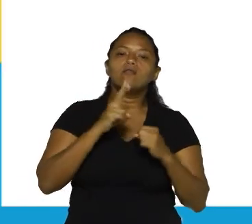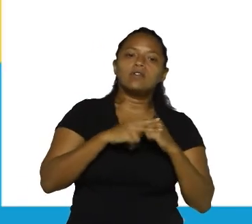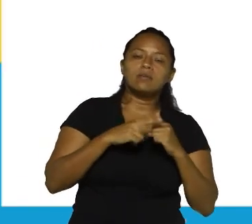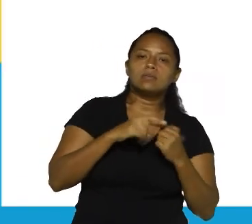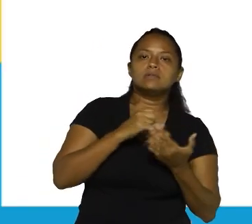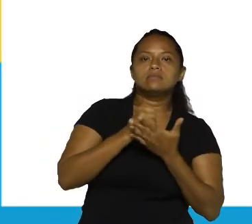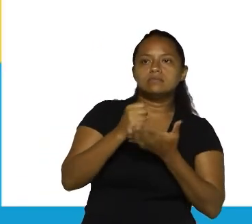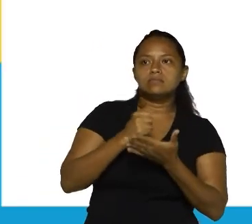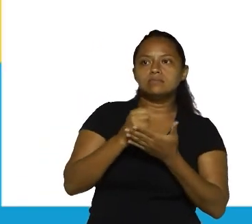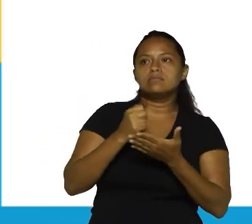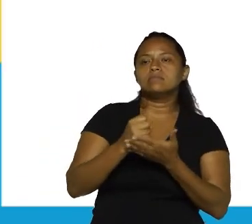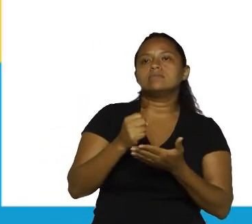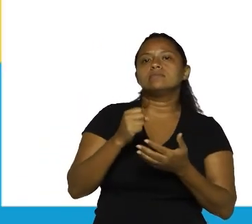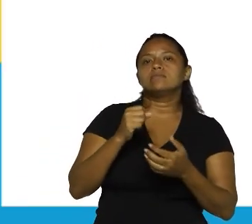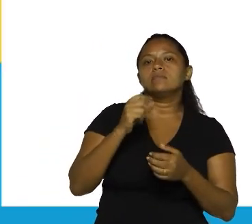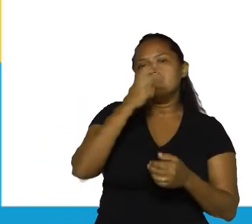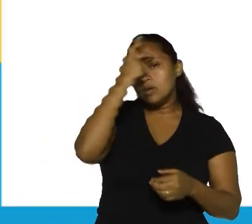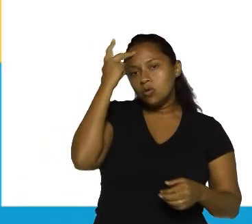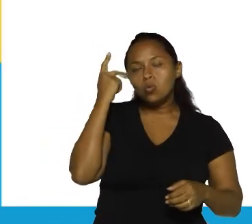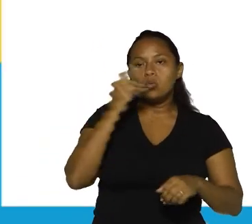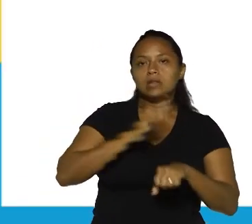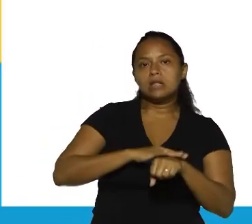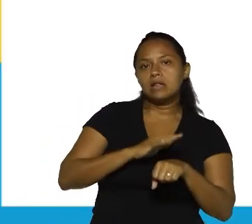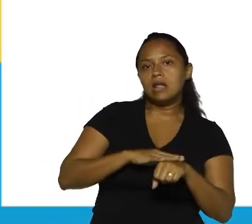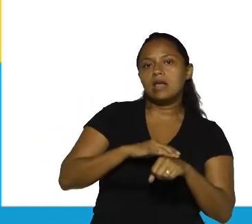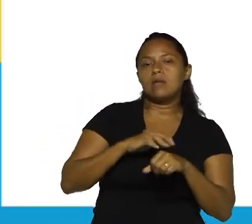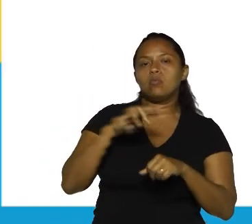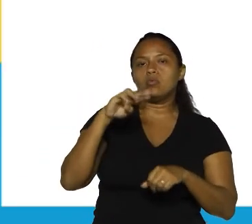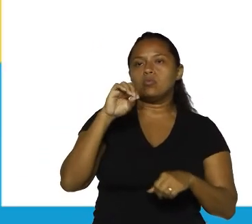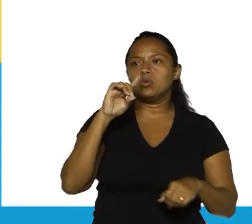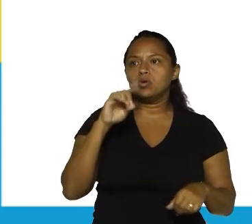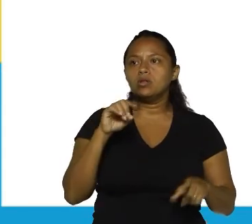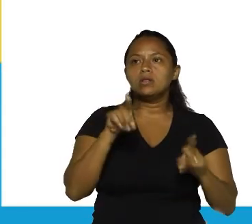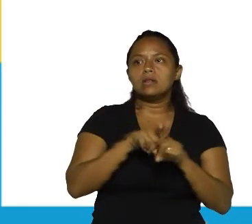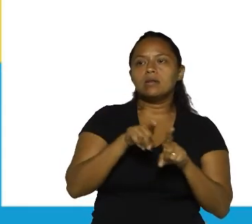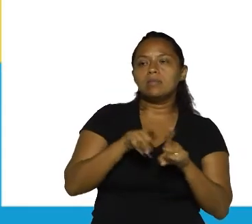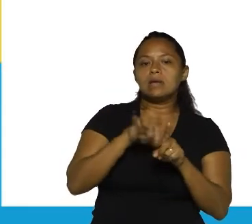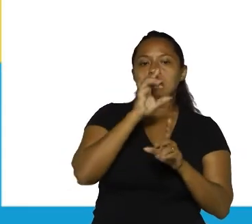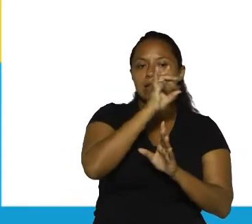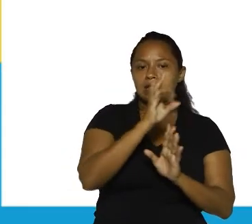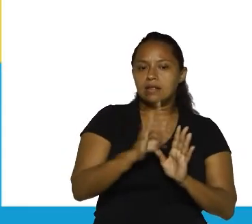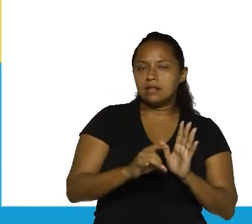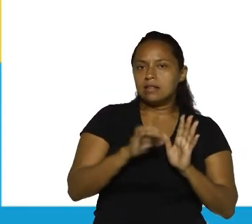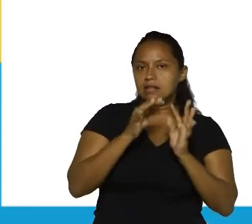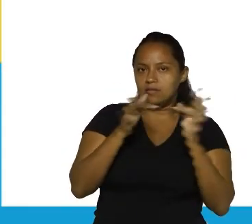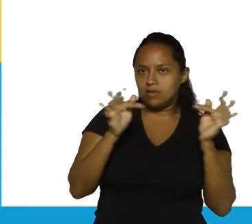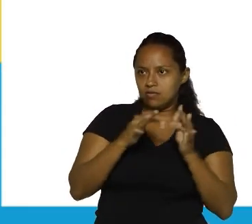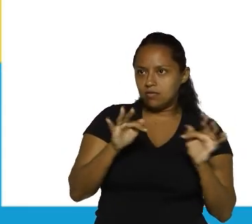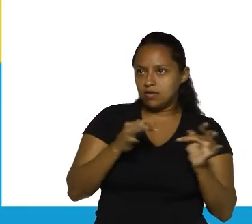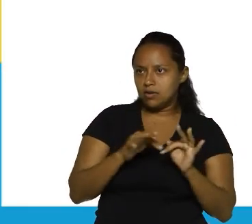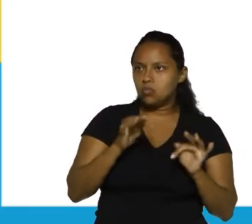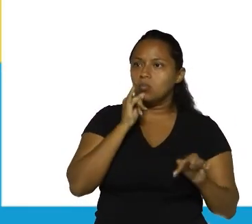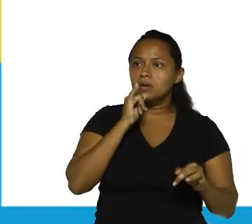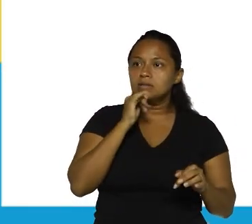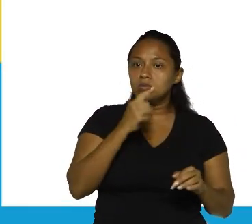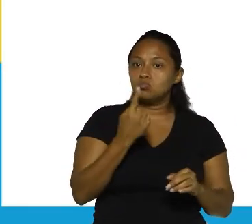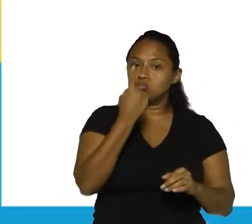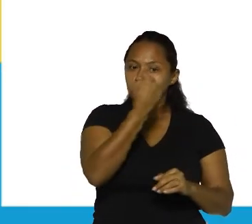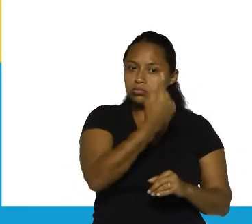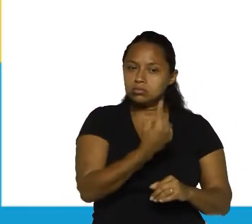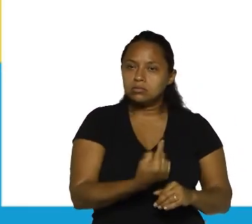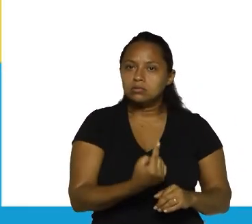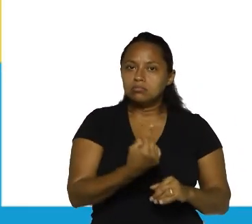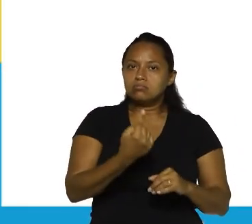vai determinar a mudança de pessoa, de tempo, de modo. A mesma coisa vale para os demais exemplos. Então, eu coloquei aqui um exemplo de